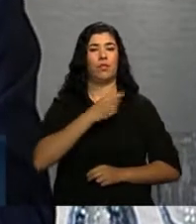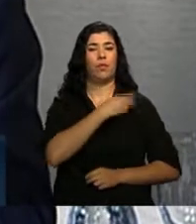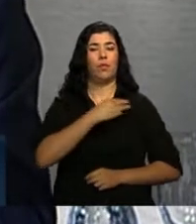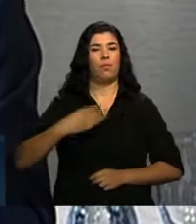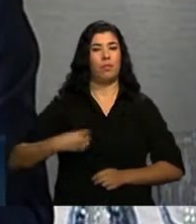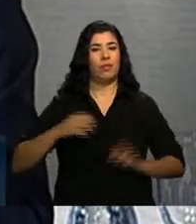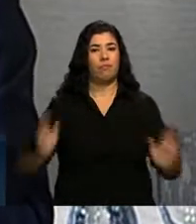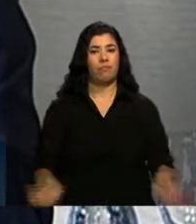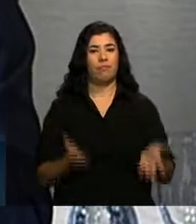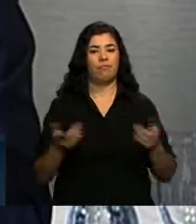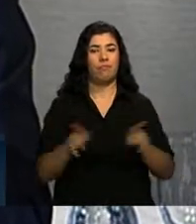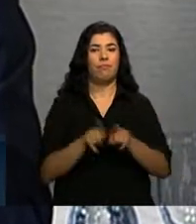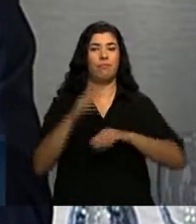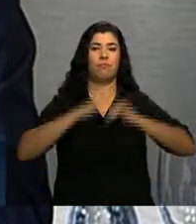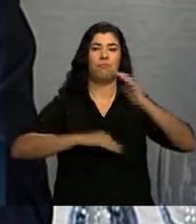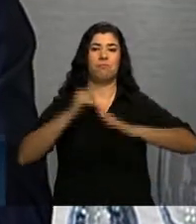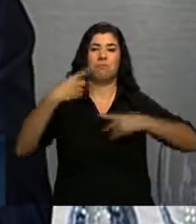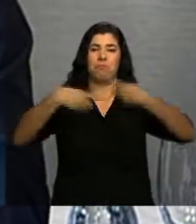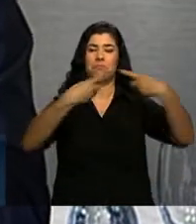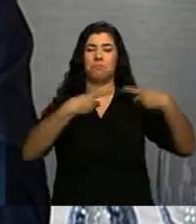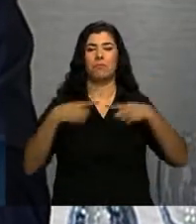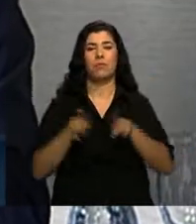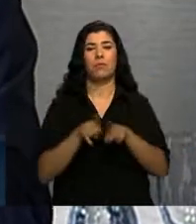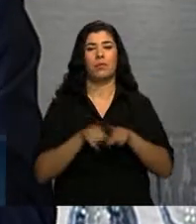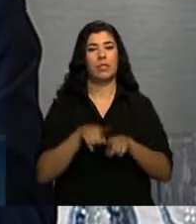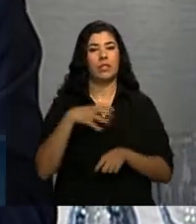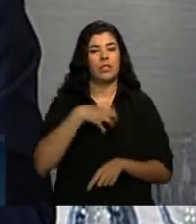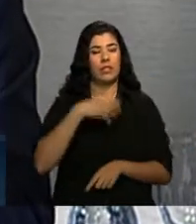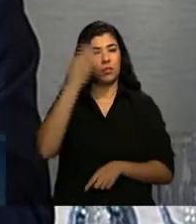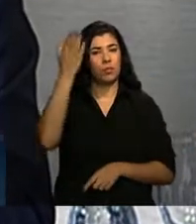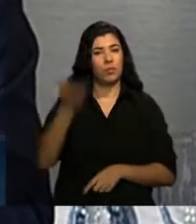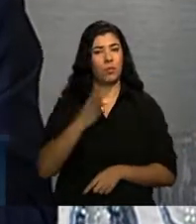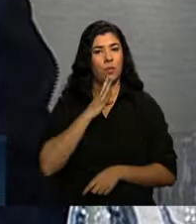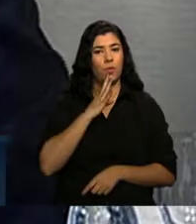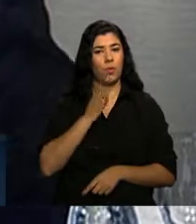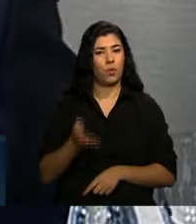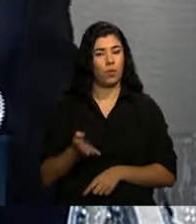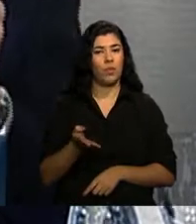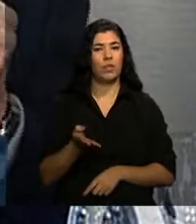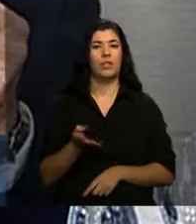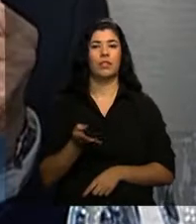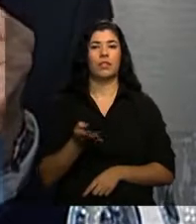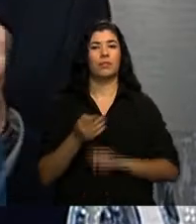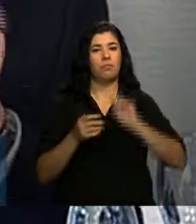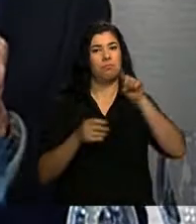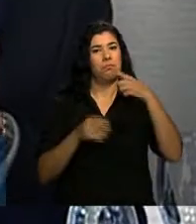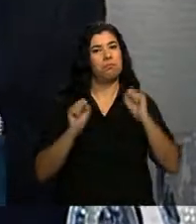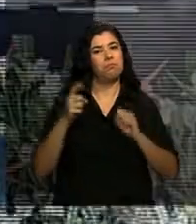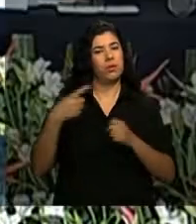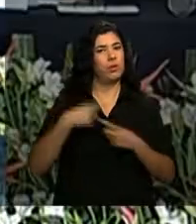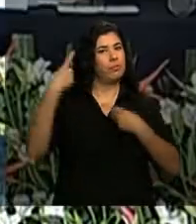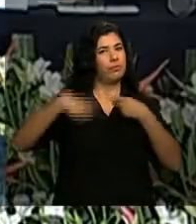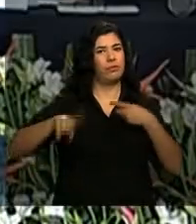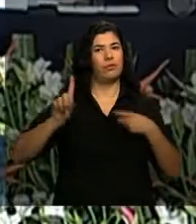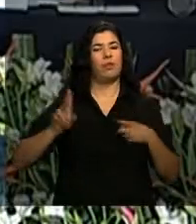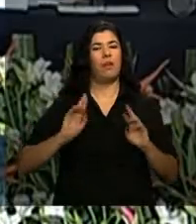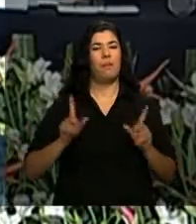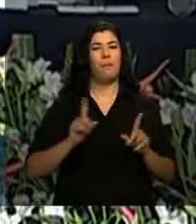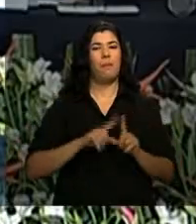estimula muito. E nos estimula muito no sentido de eu conhecer, e me permita, e depois pode discordar se estiver errado,